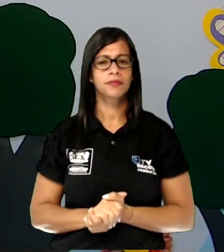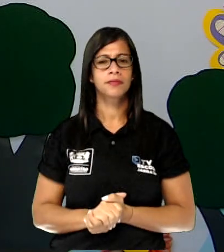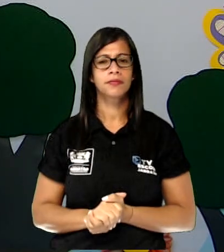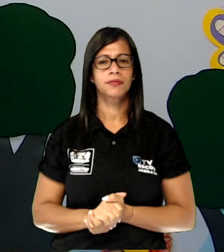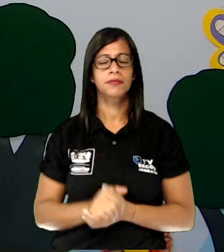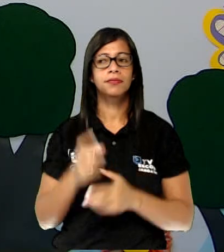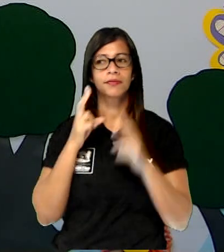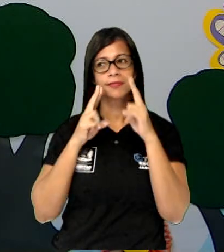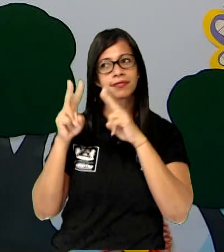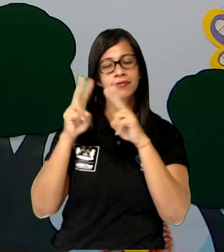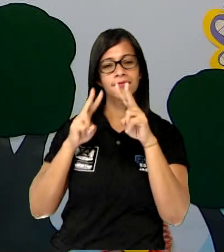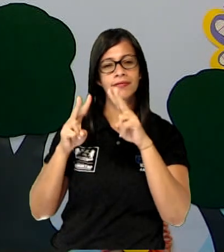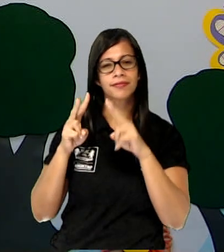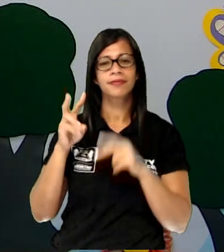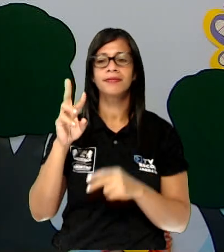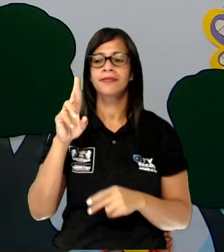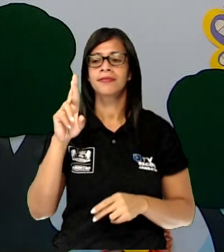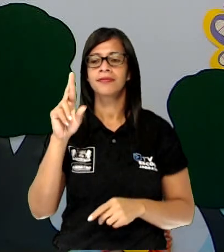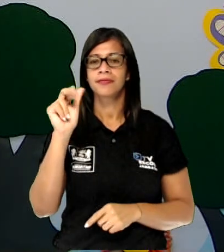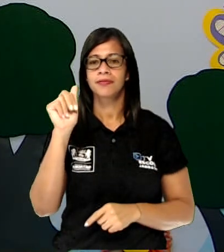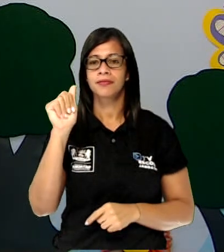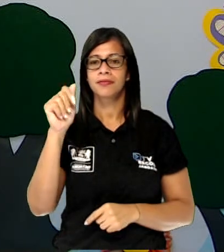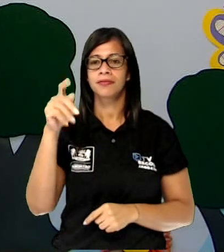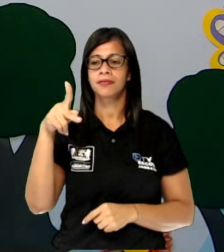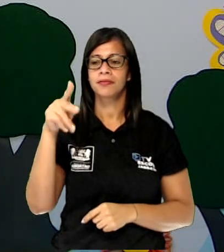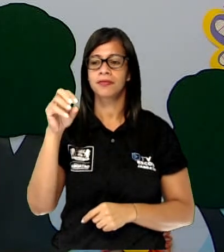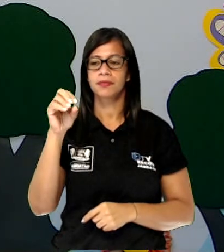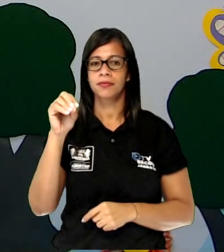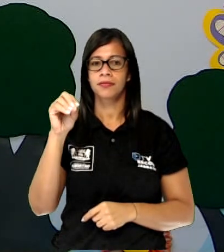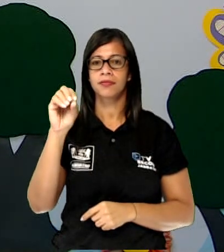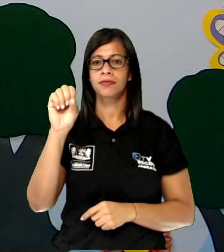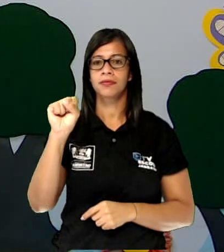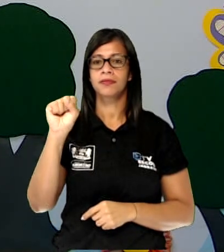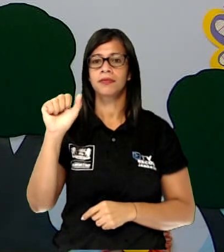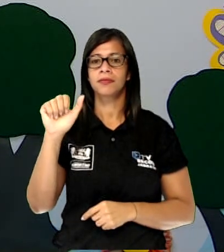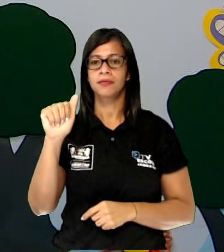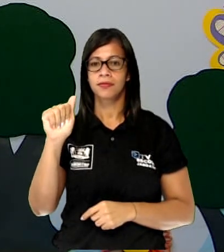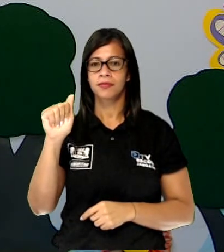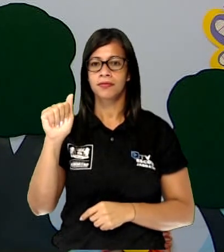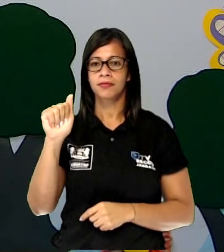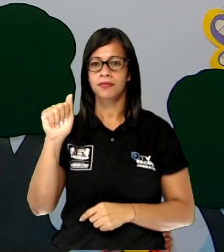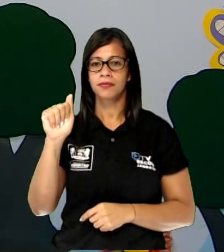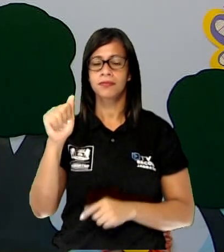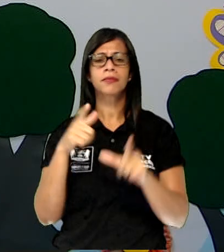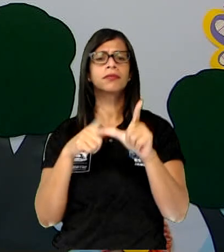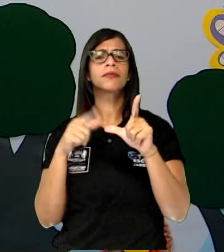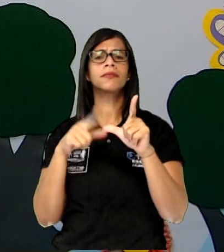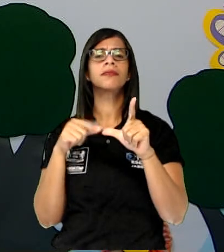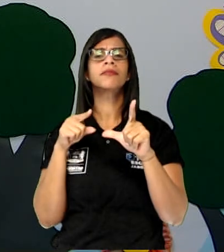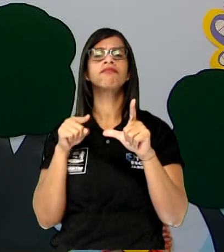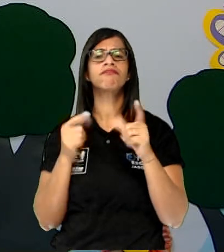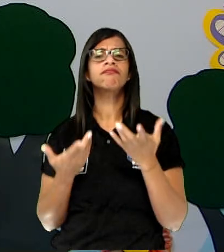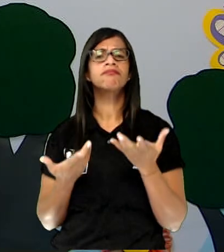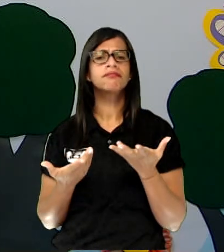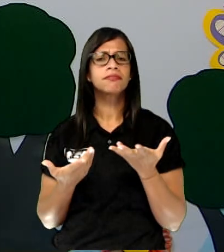Raposa. Rá, pô, zá. Que letrinha é essa? R.